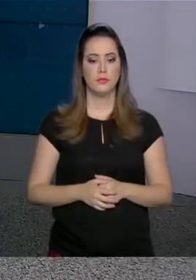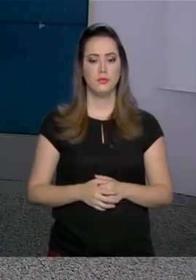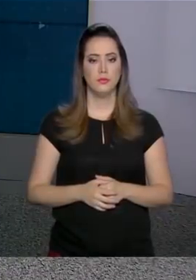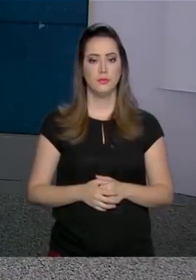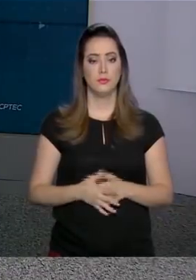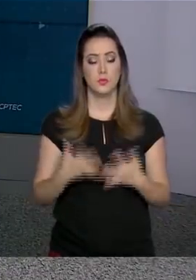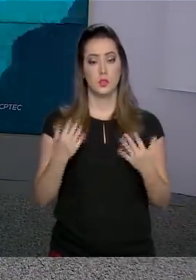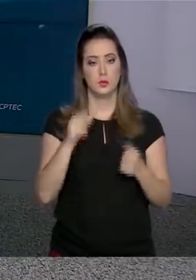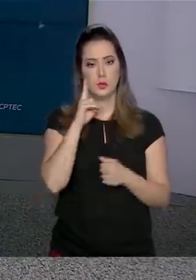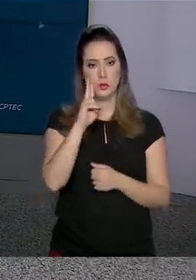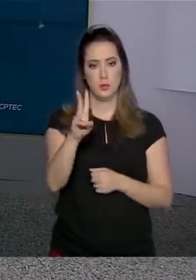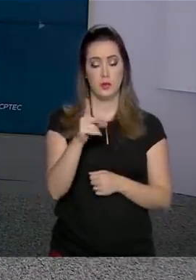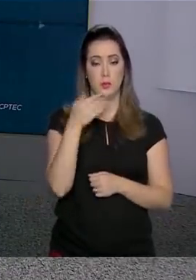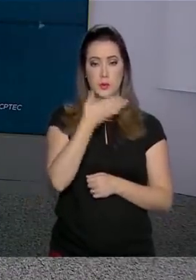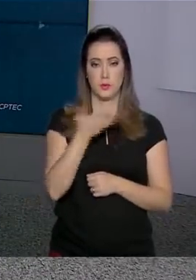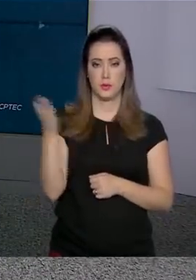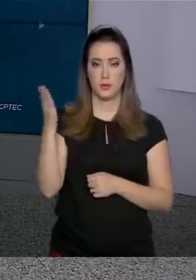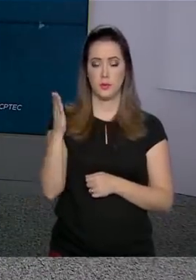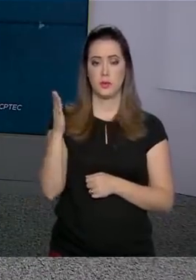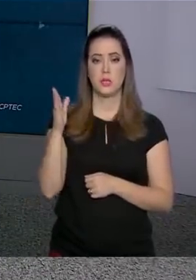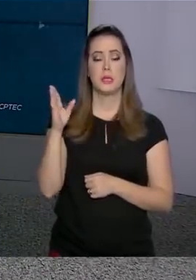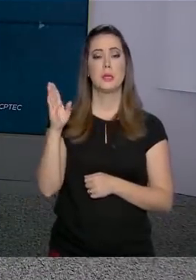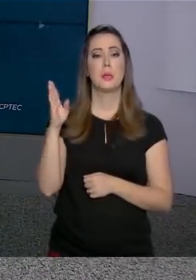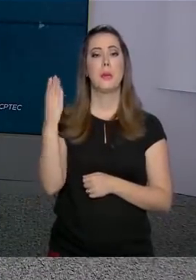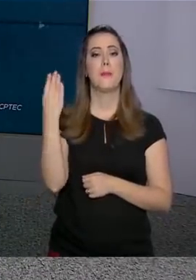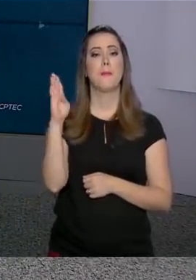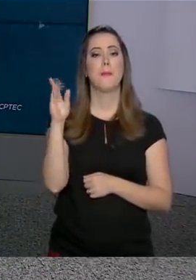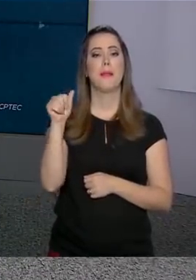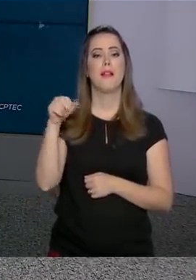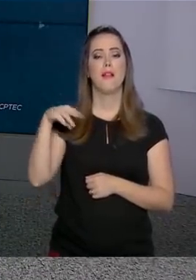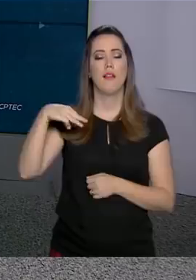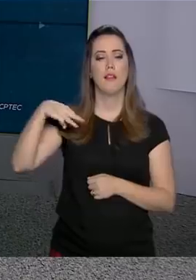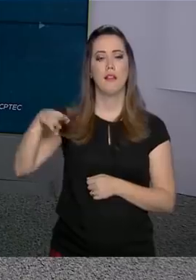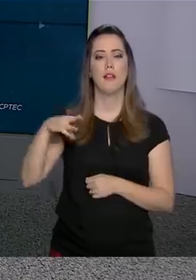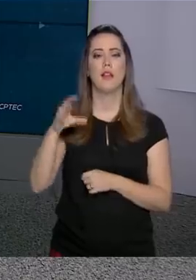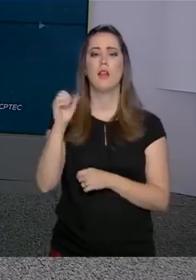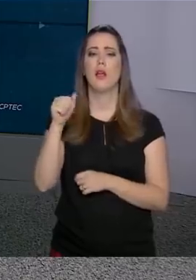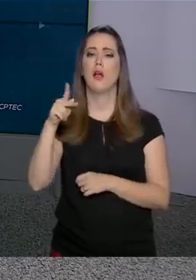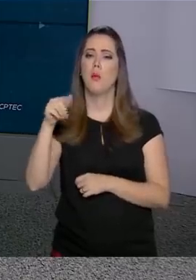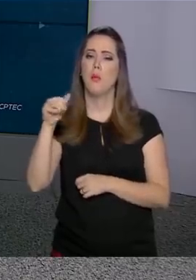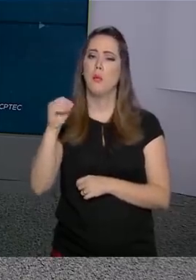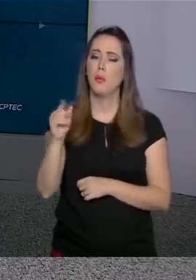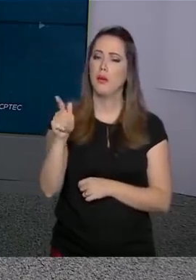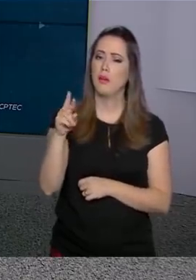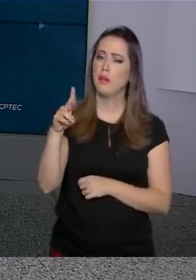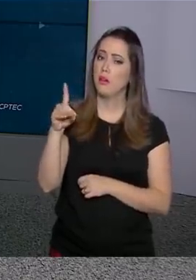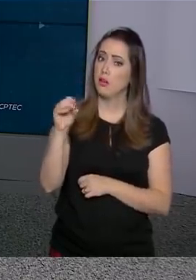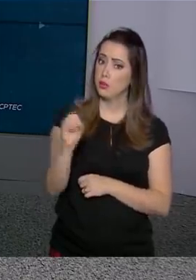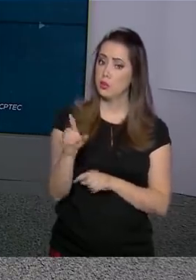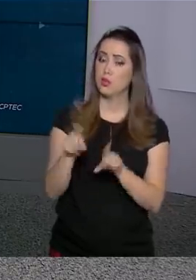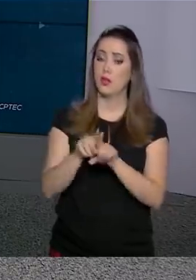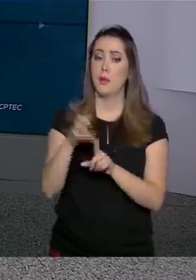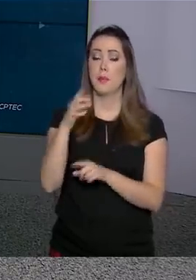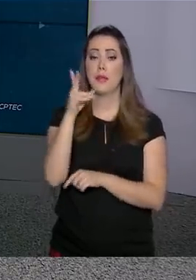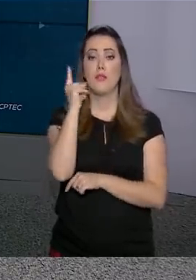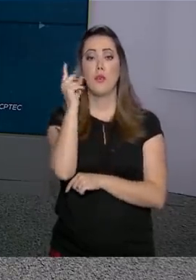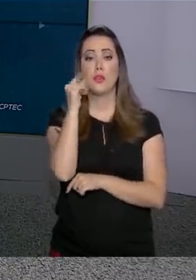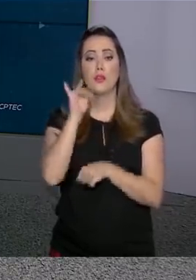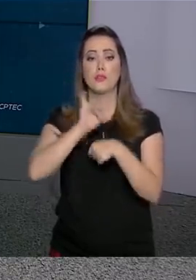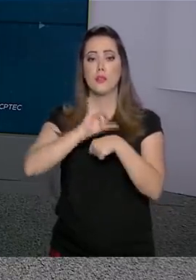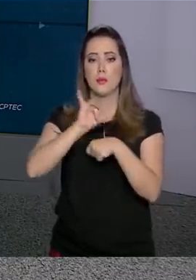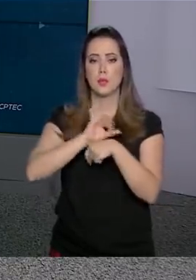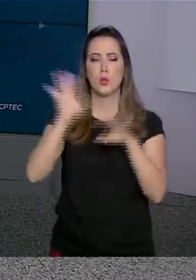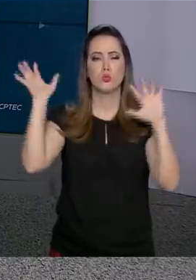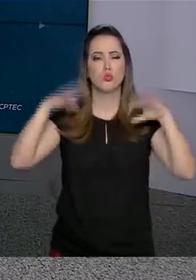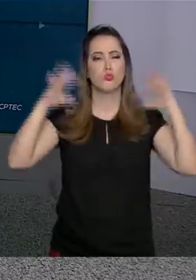Bom, vamos então aqui ao mapa. Nós temos em Belém, em Campo Grande e em Fortaleza, pancadas de chuva. Em